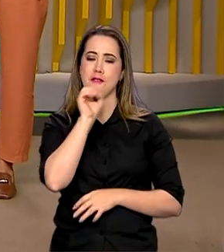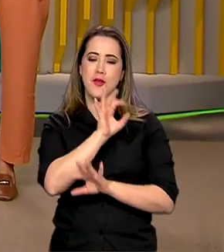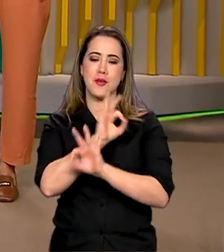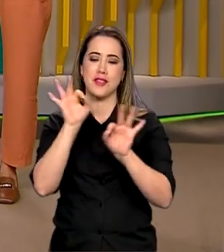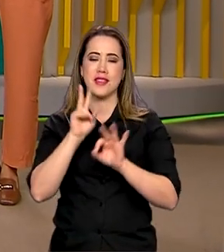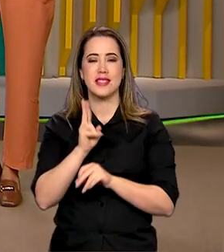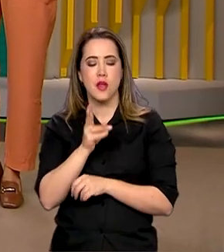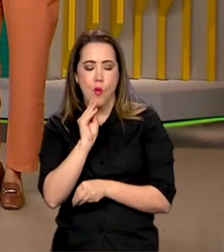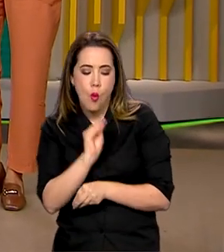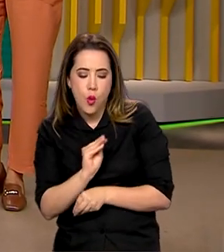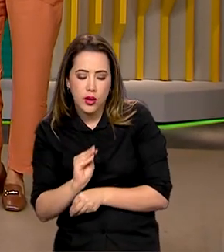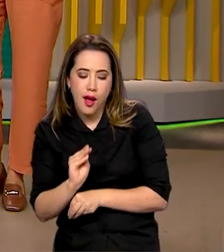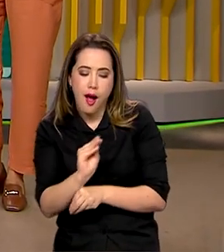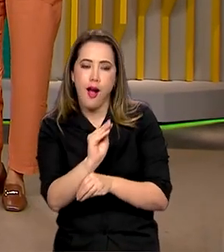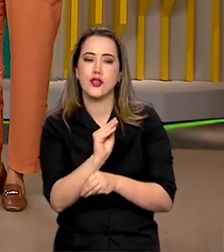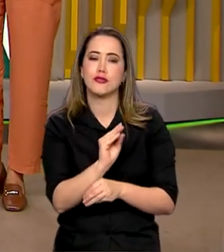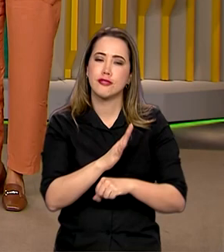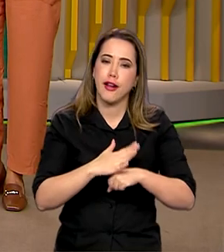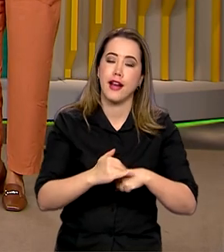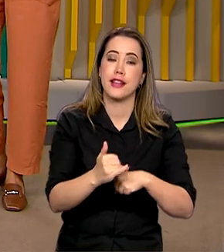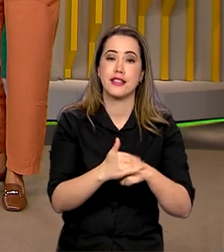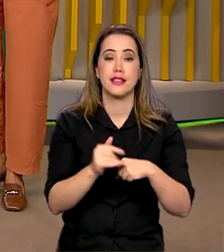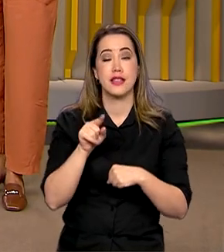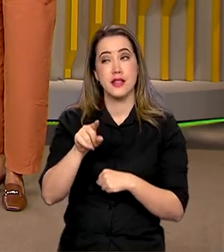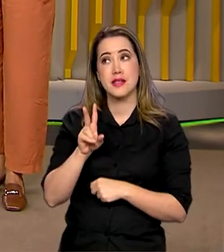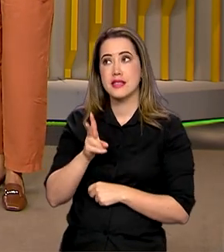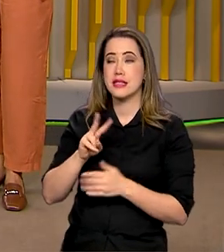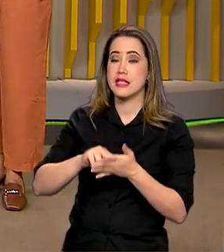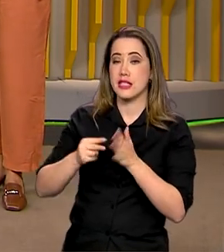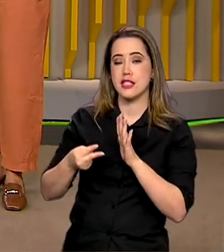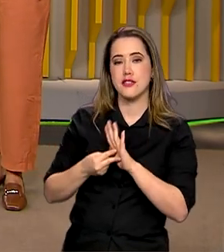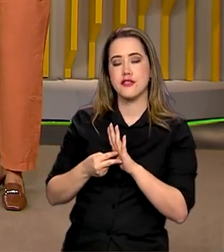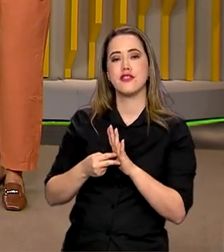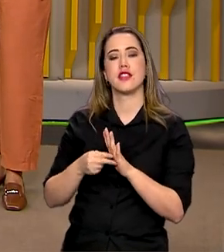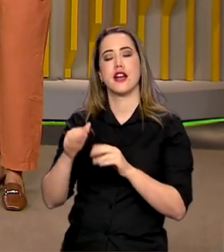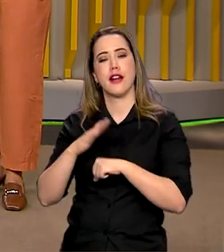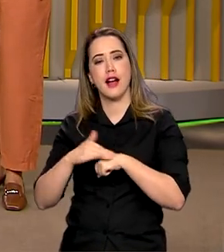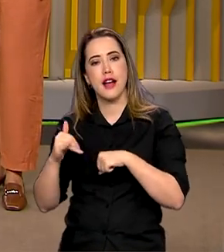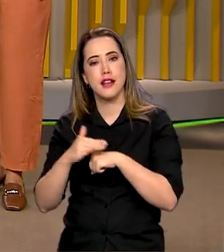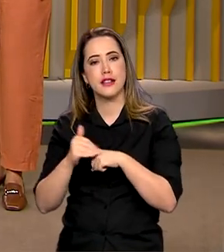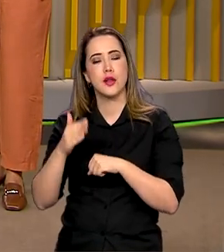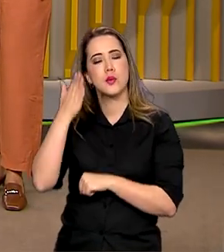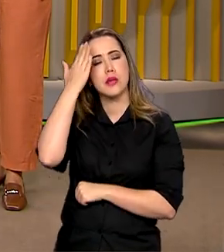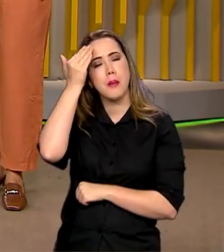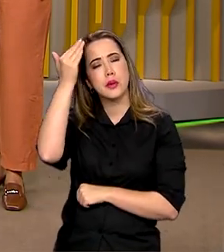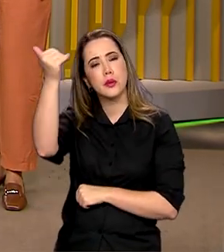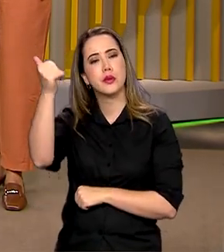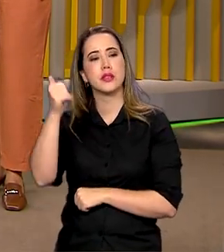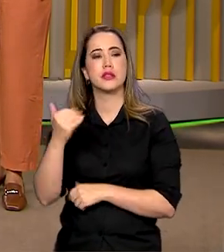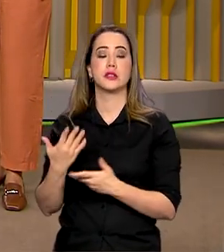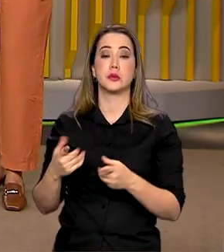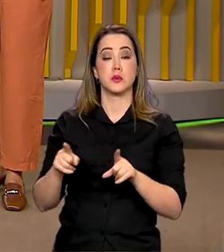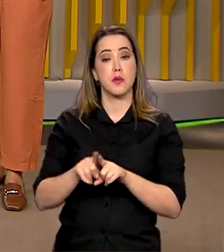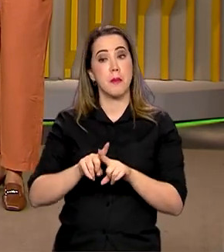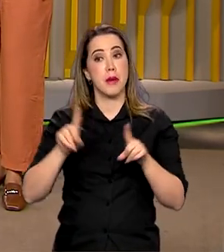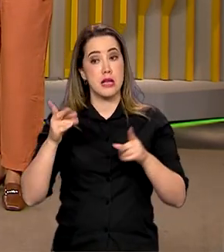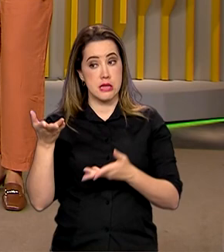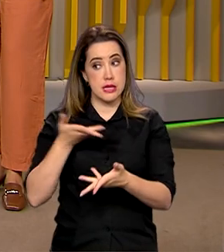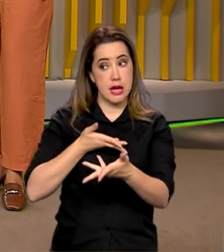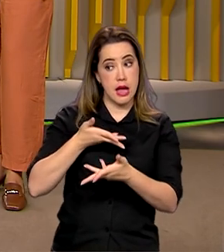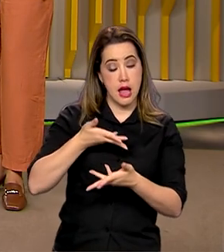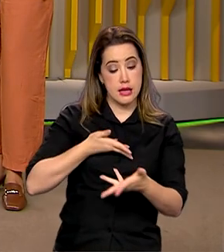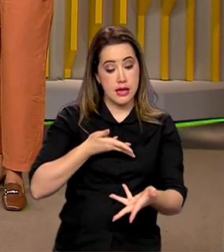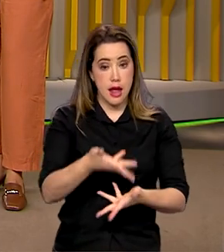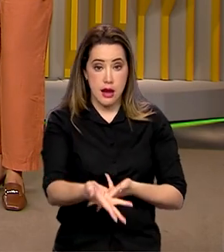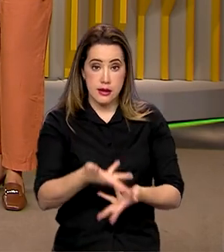mimos, cuidados, são símbolos de sabedoria, carinho e afeto. Agora, você sabia que essa relação entre netos e avós